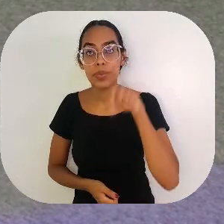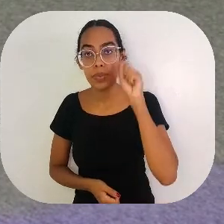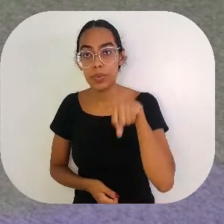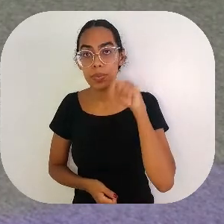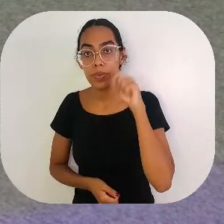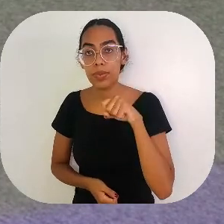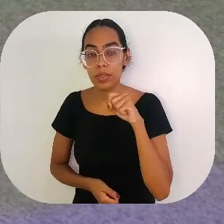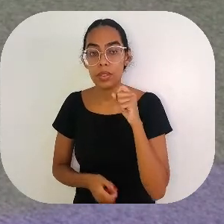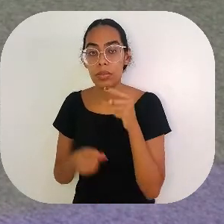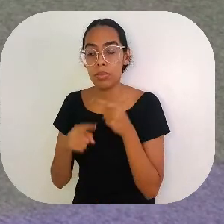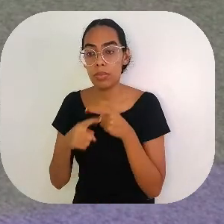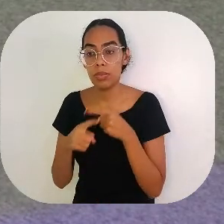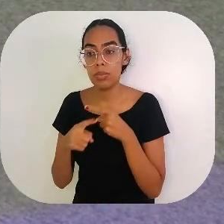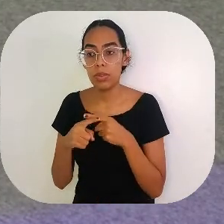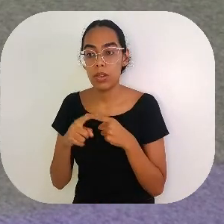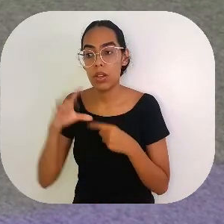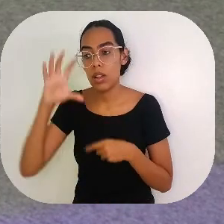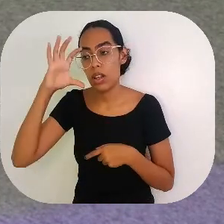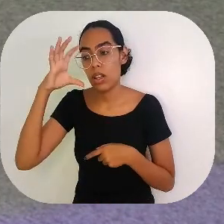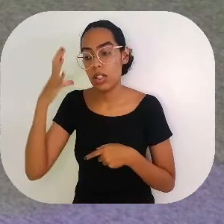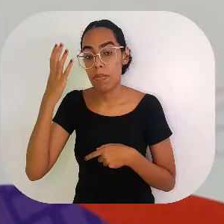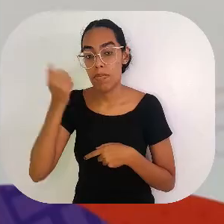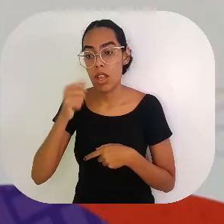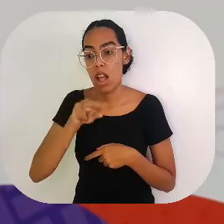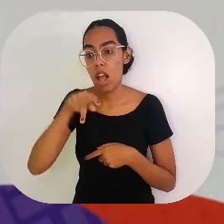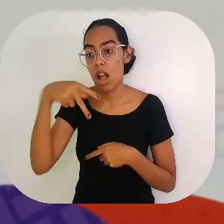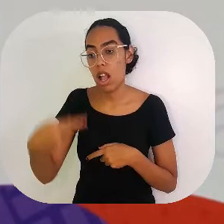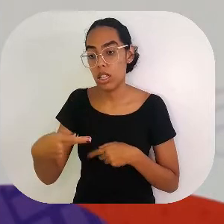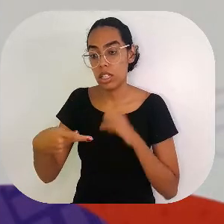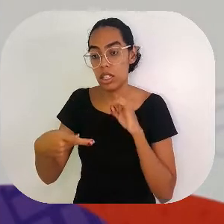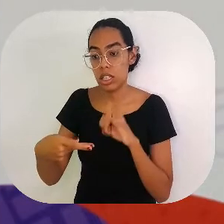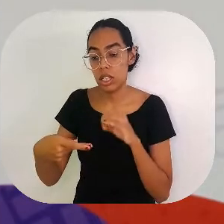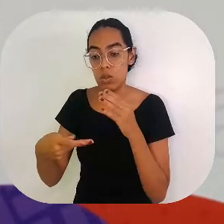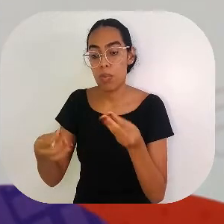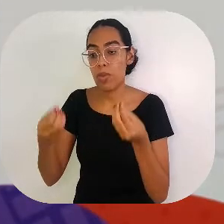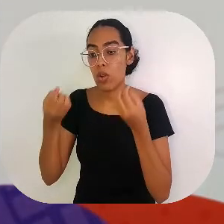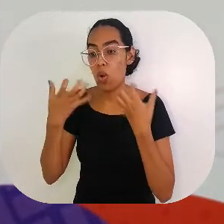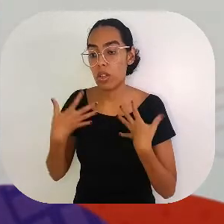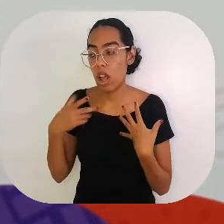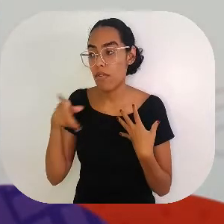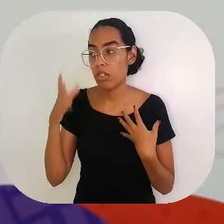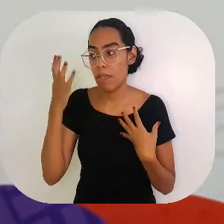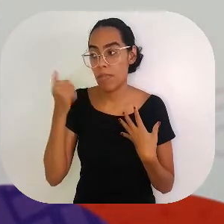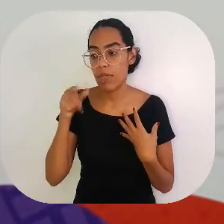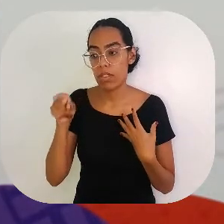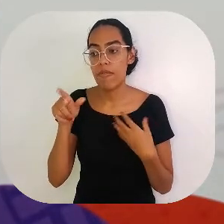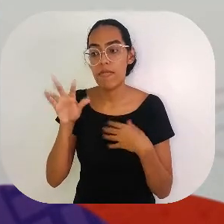adivinhou o dia da minha queda. Se o senhor não me contar, eu vou falar pra toda cidade que o senhor adivinho e sua vida vai virar um